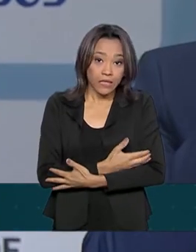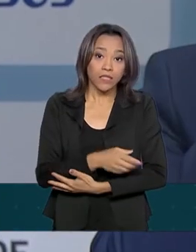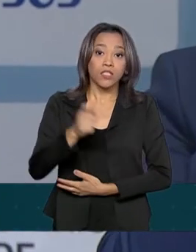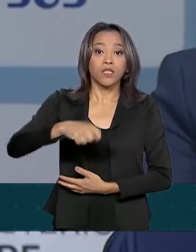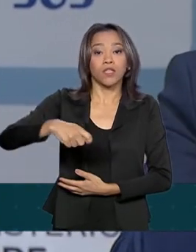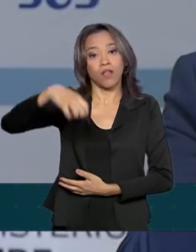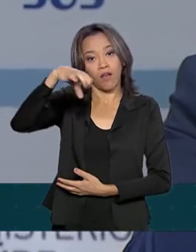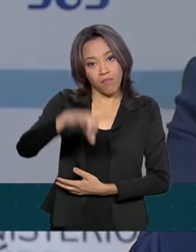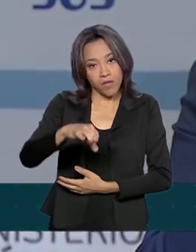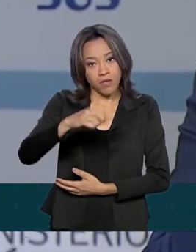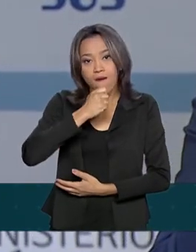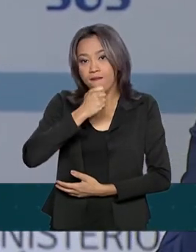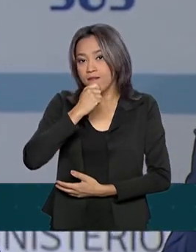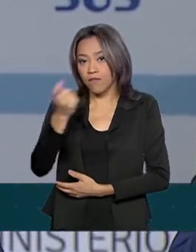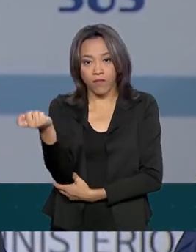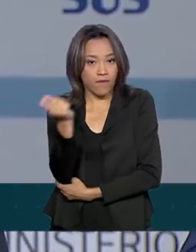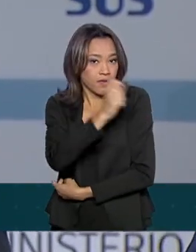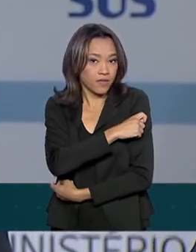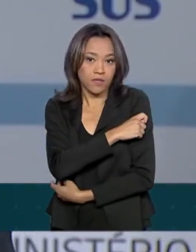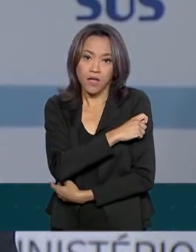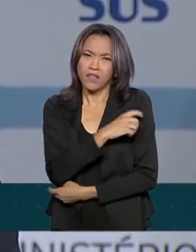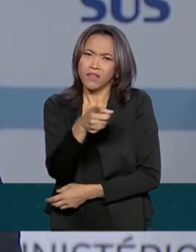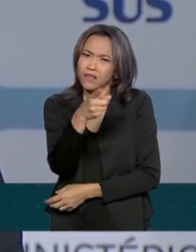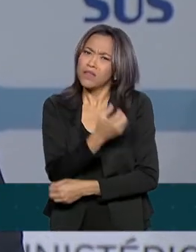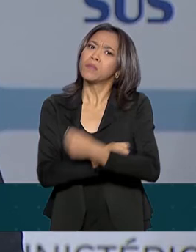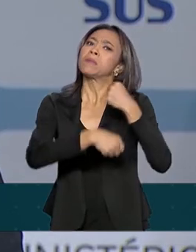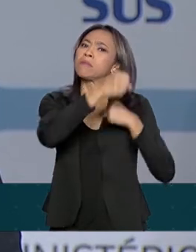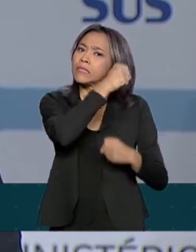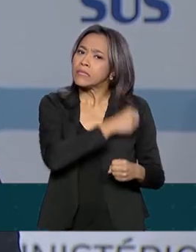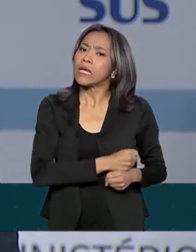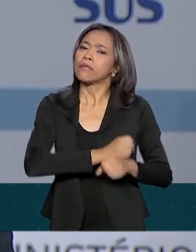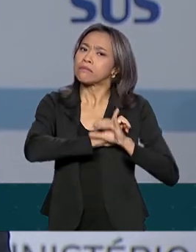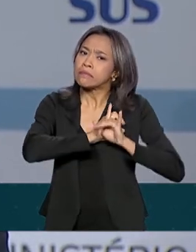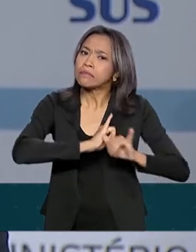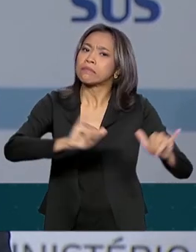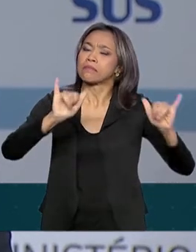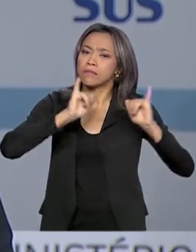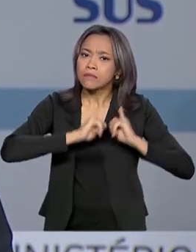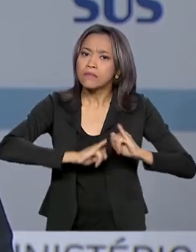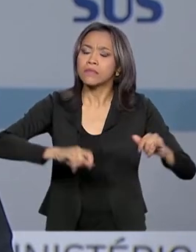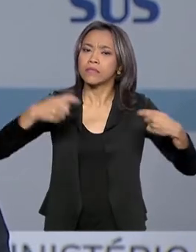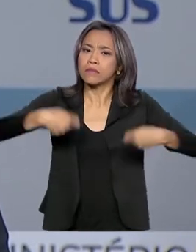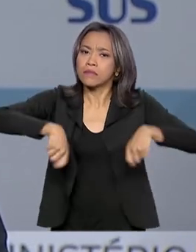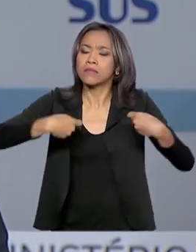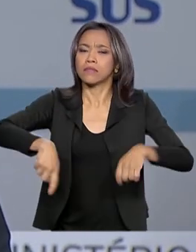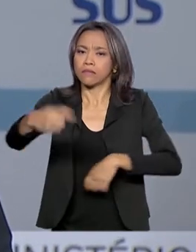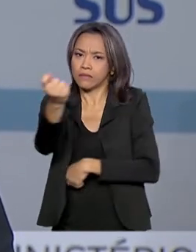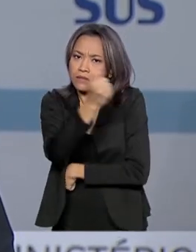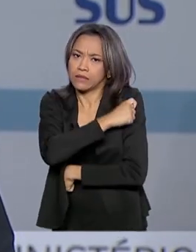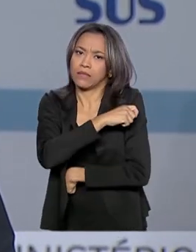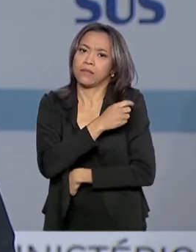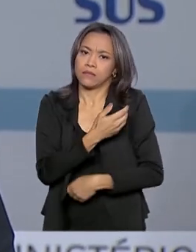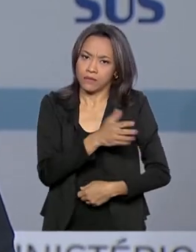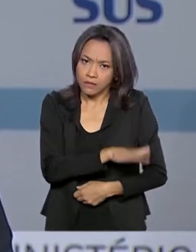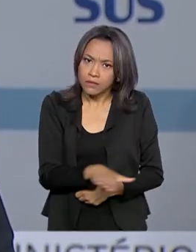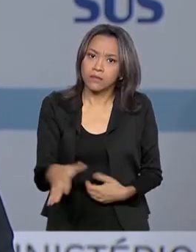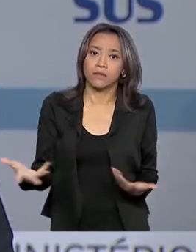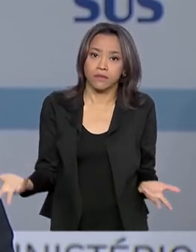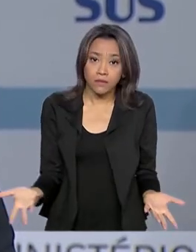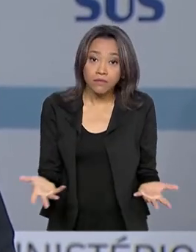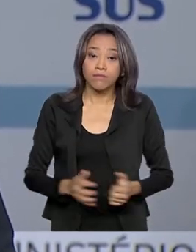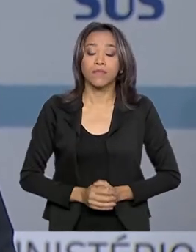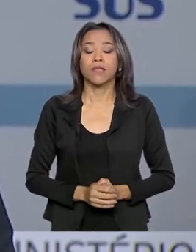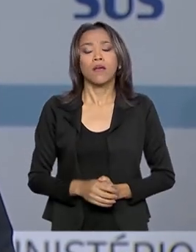vacinada. Desde o ano passado estamos reiterando a necessidade de vacinação das crianças. E